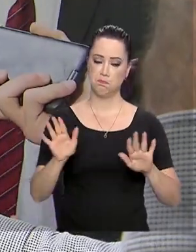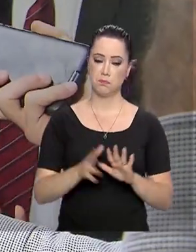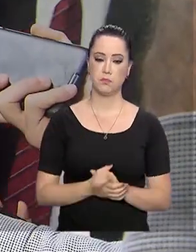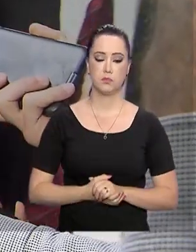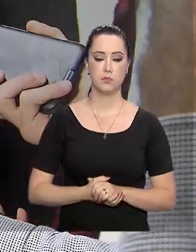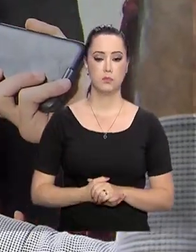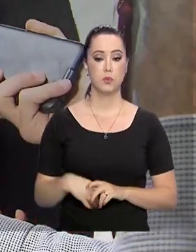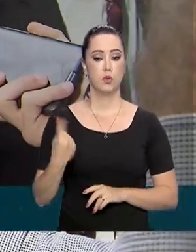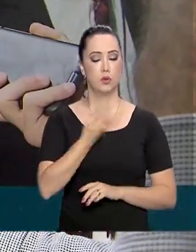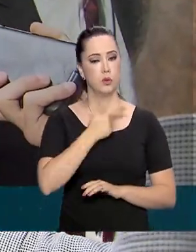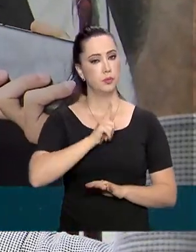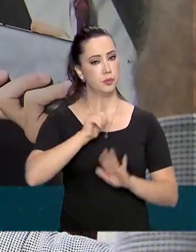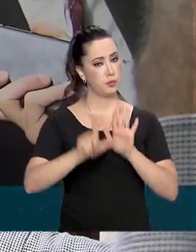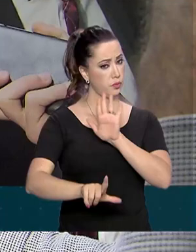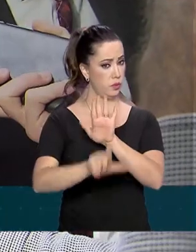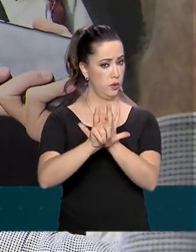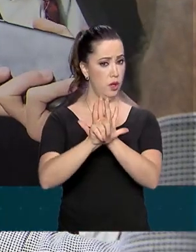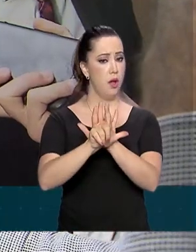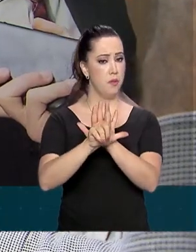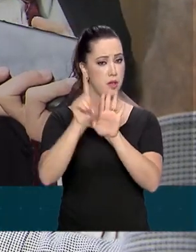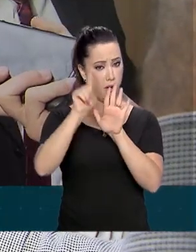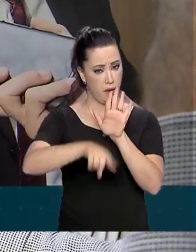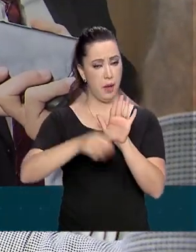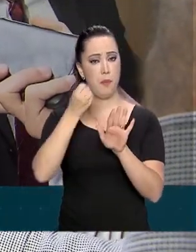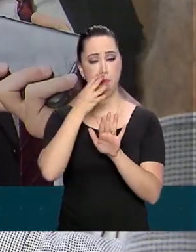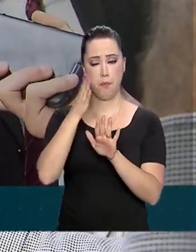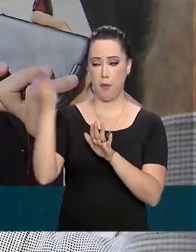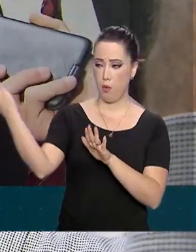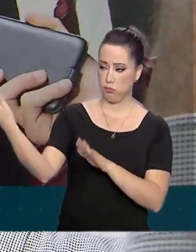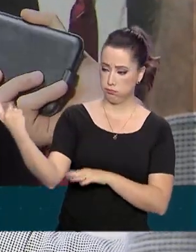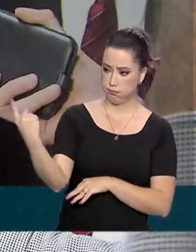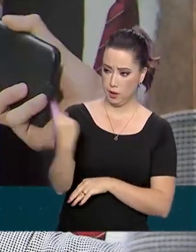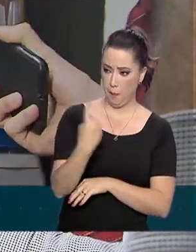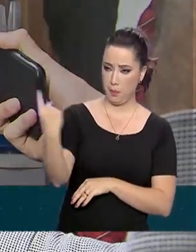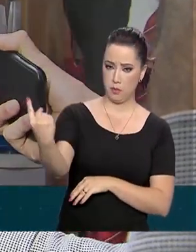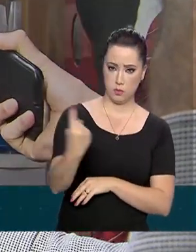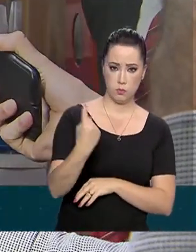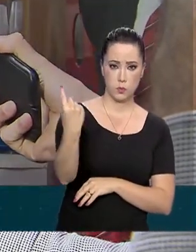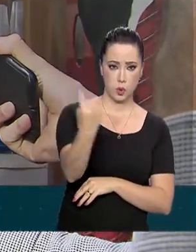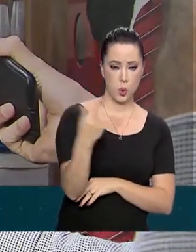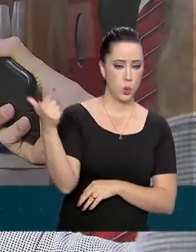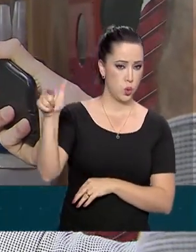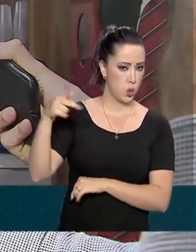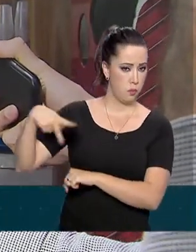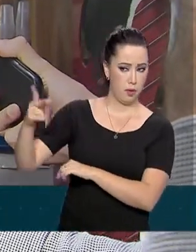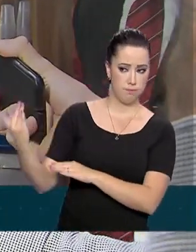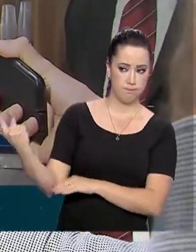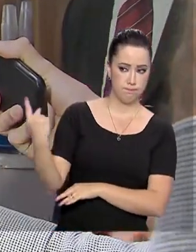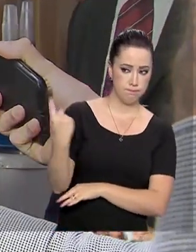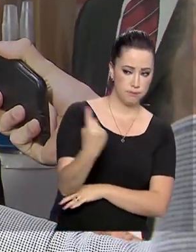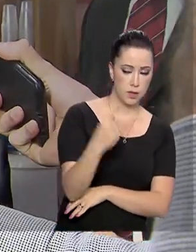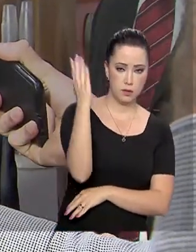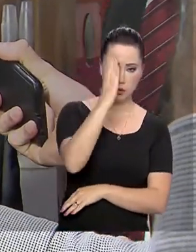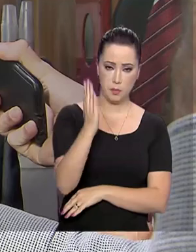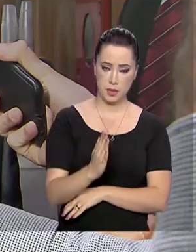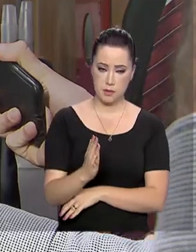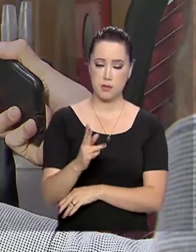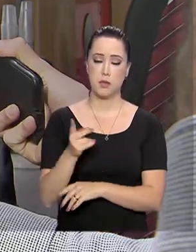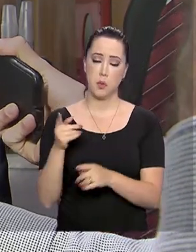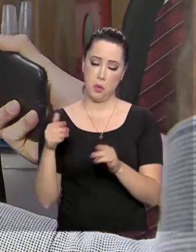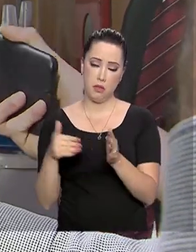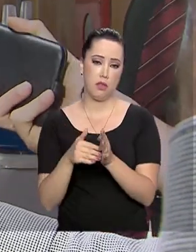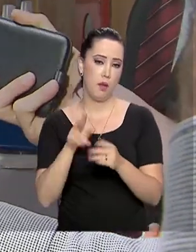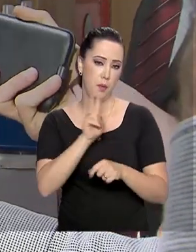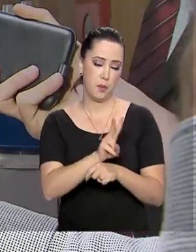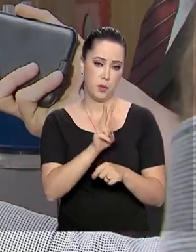Nós temos uma legislação que é extremamente generosa com o ingresso de imigrantes, inclusive com matéria de refúgio. Acho que isso é importante,